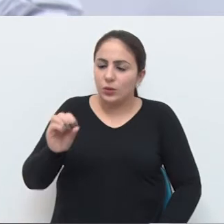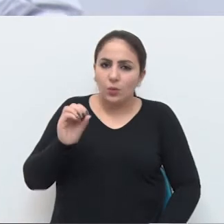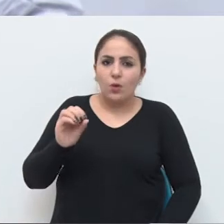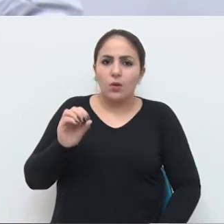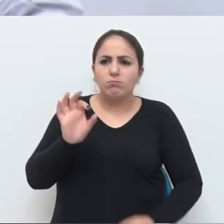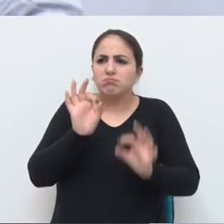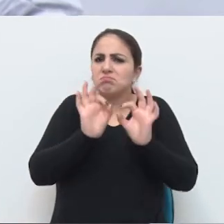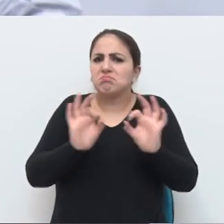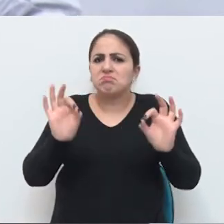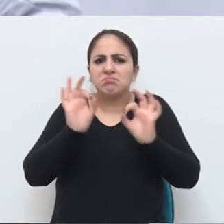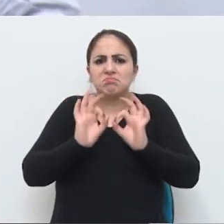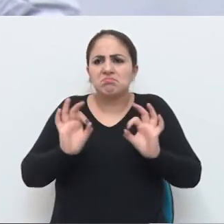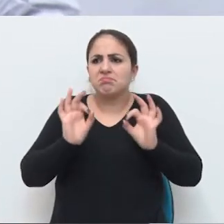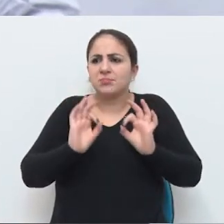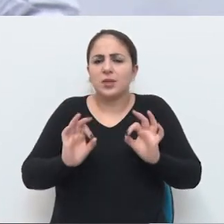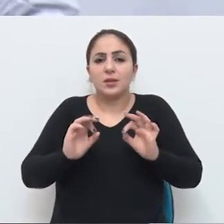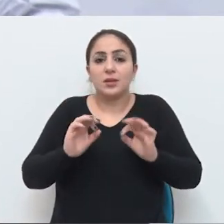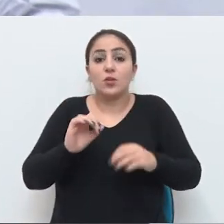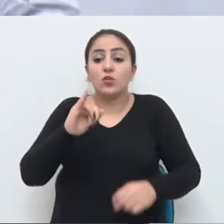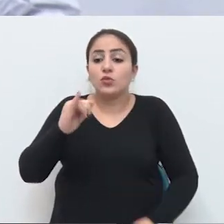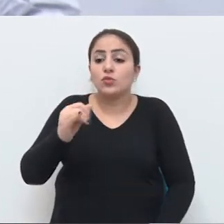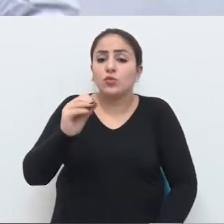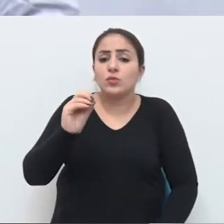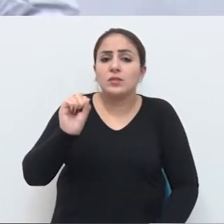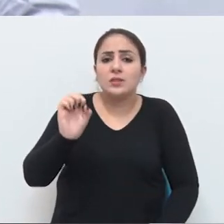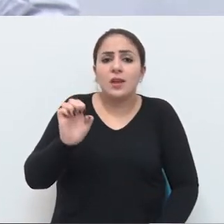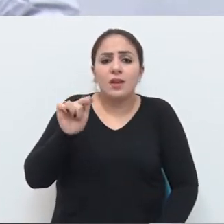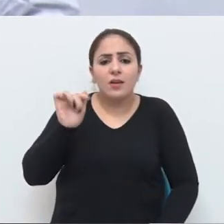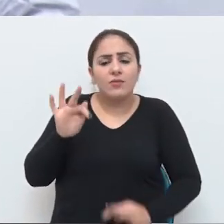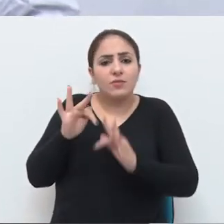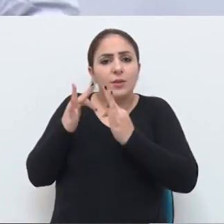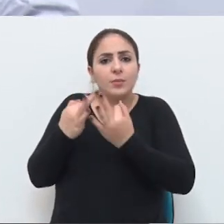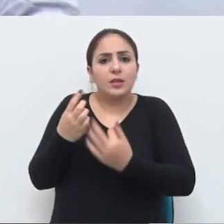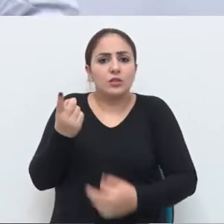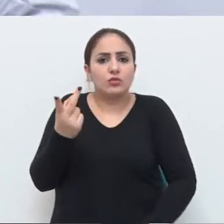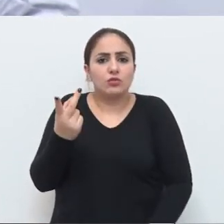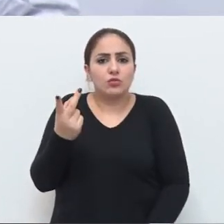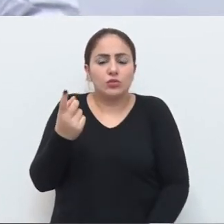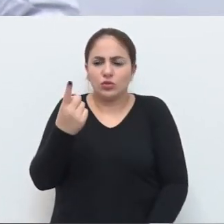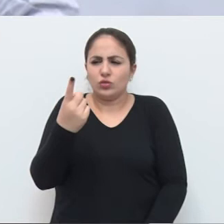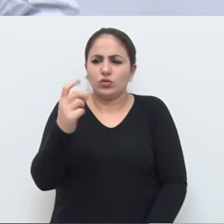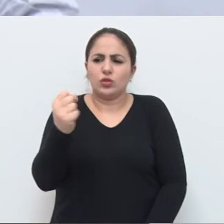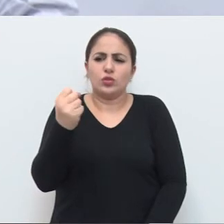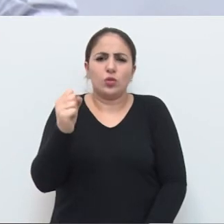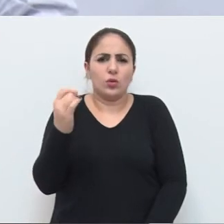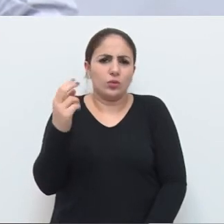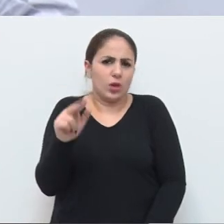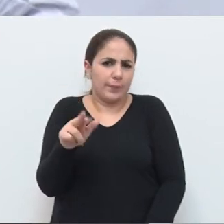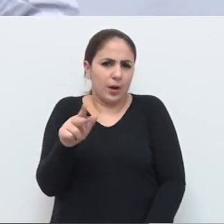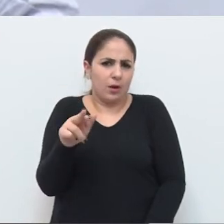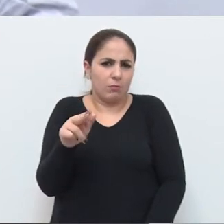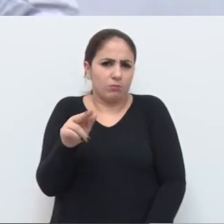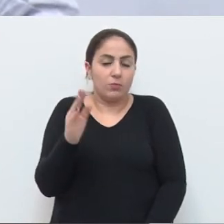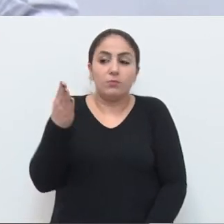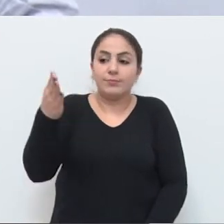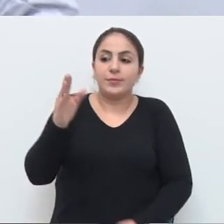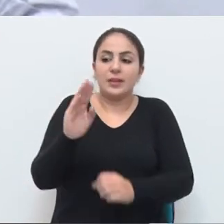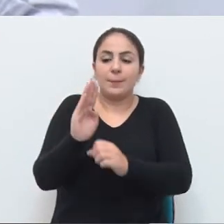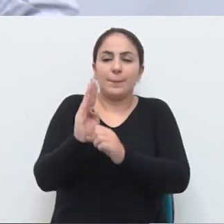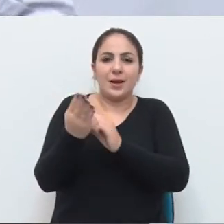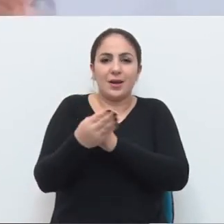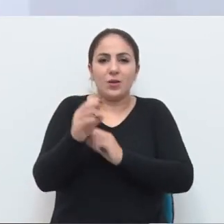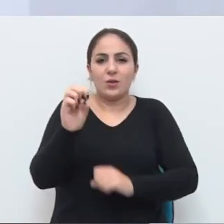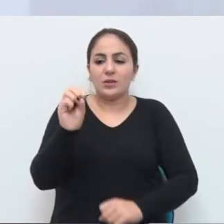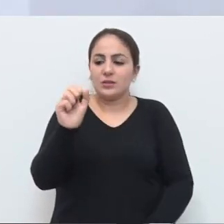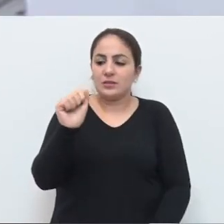pessoas humildes, simples. O senhor José, ele é de uma família de 18 irmãos, e vieram ali para Santa Marta,